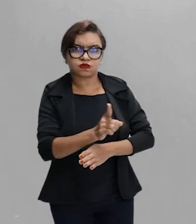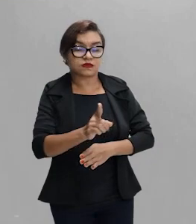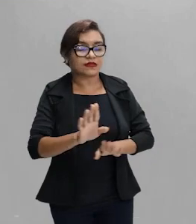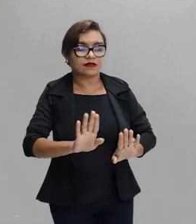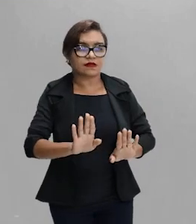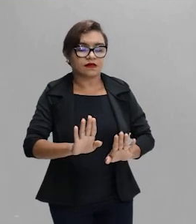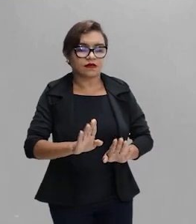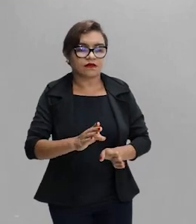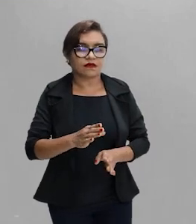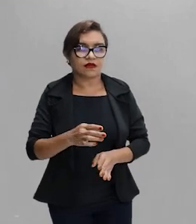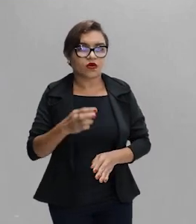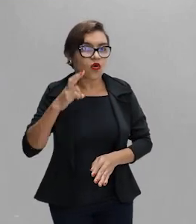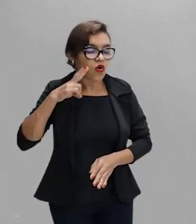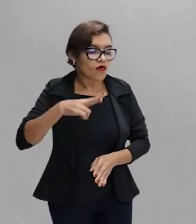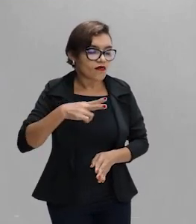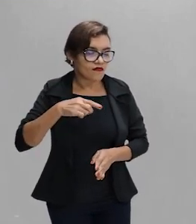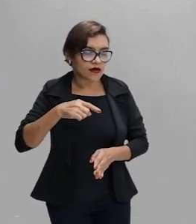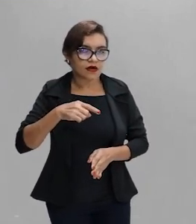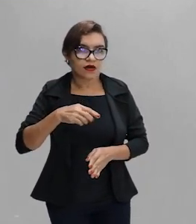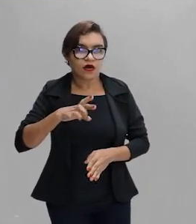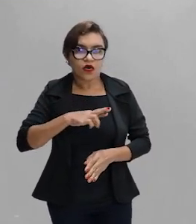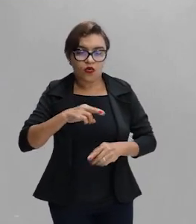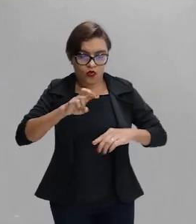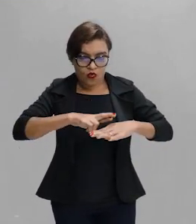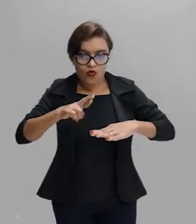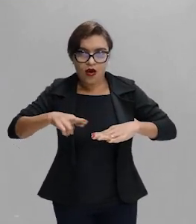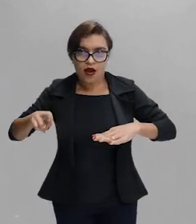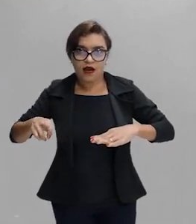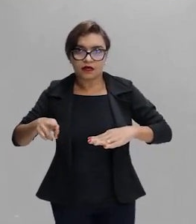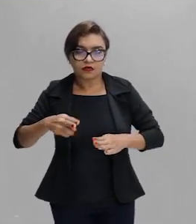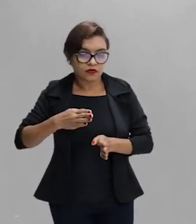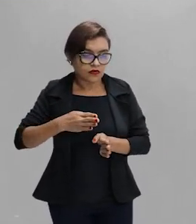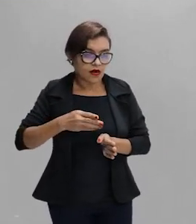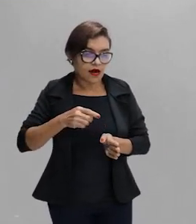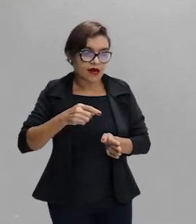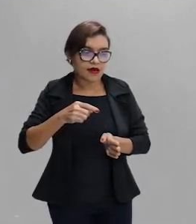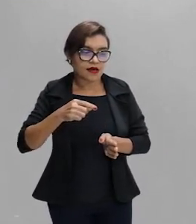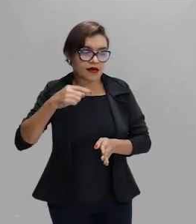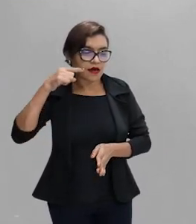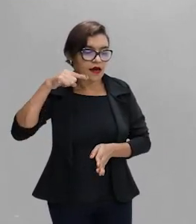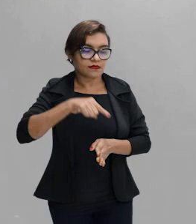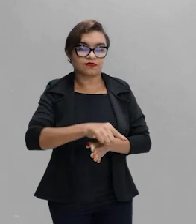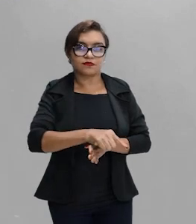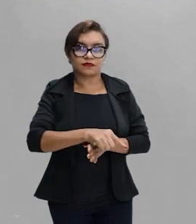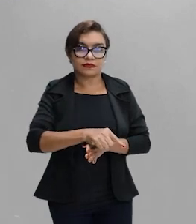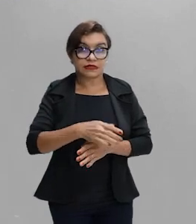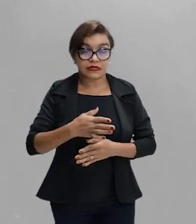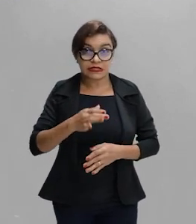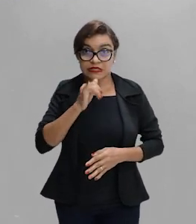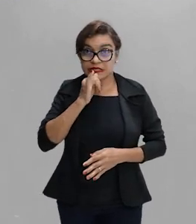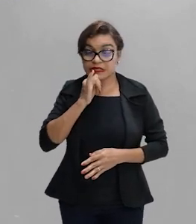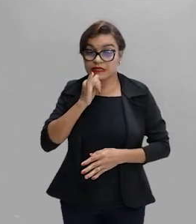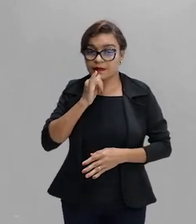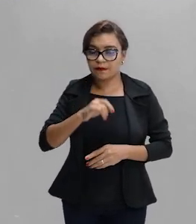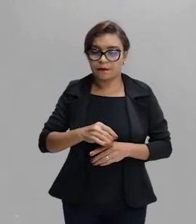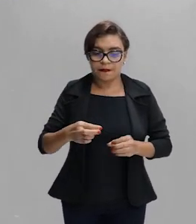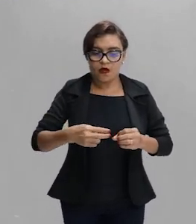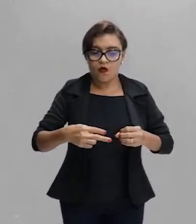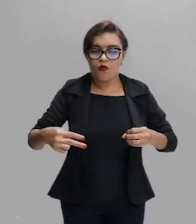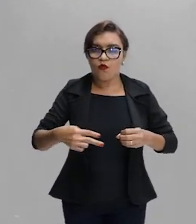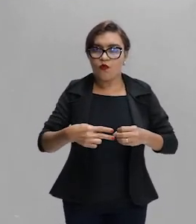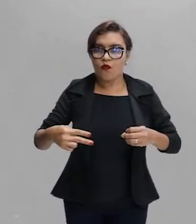retilíneo, caminhando em linha reta. Ou seja, o observador vai ver o objeto em um local